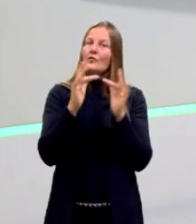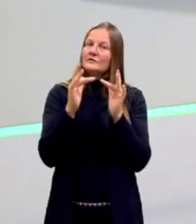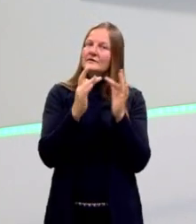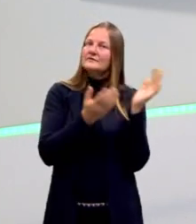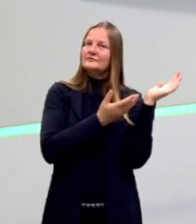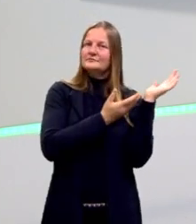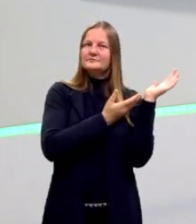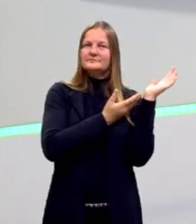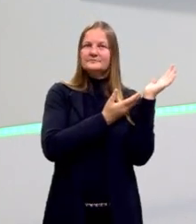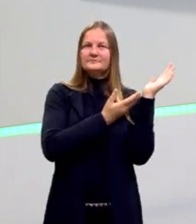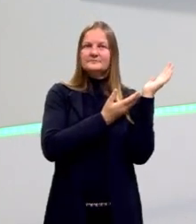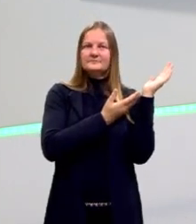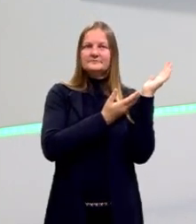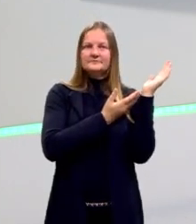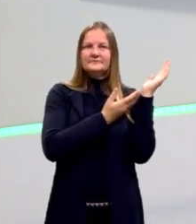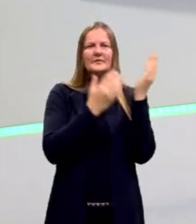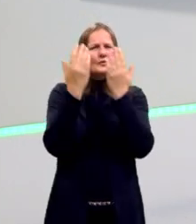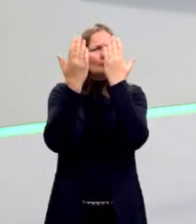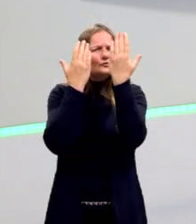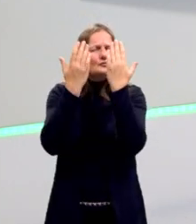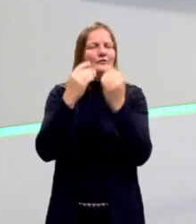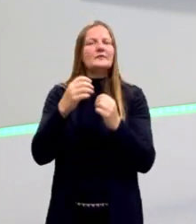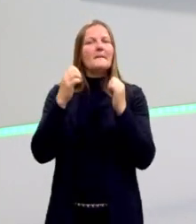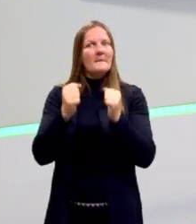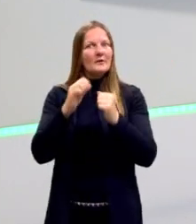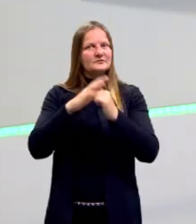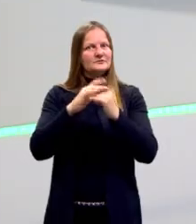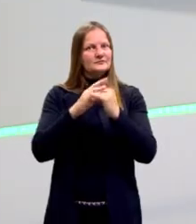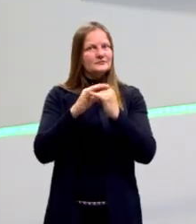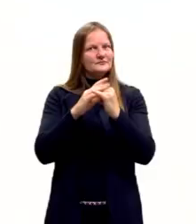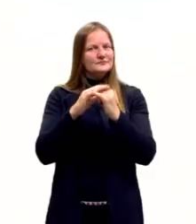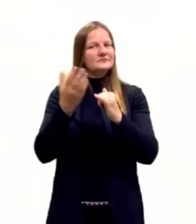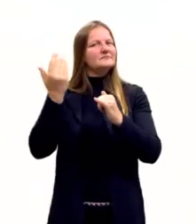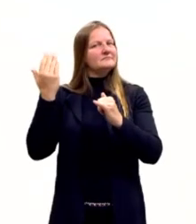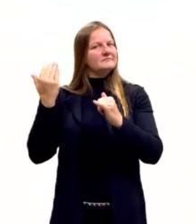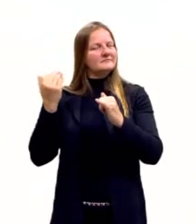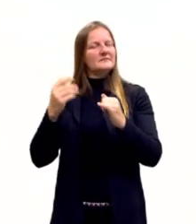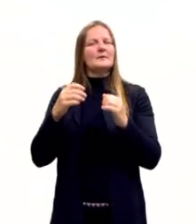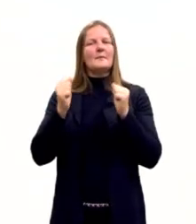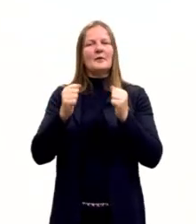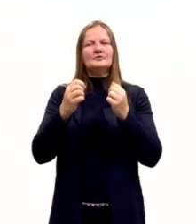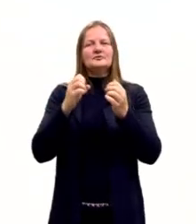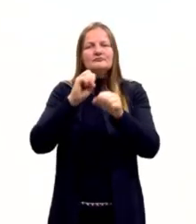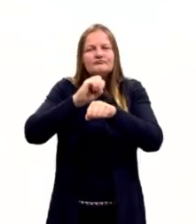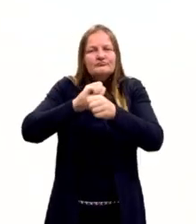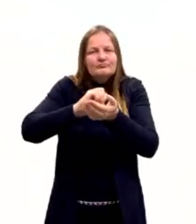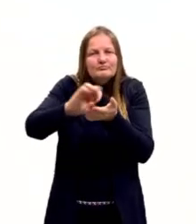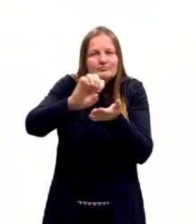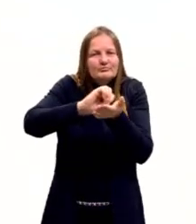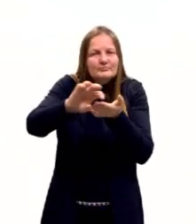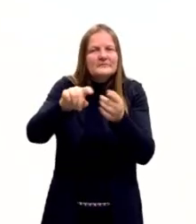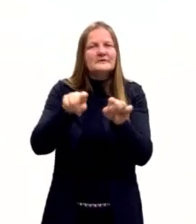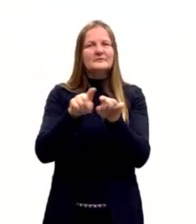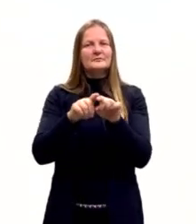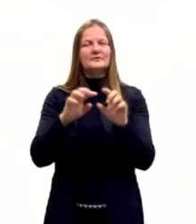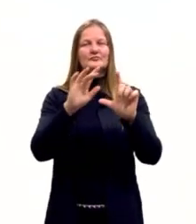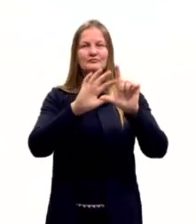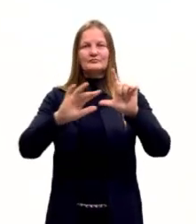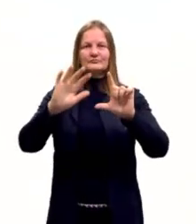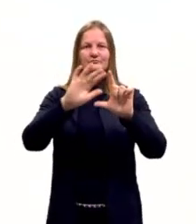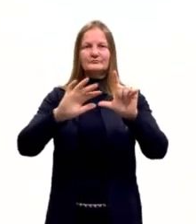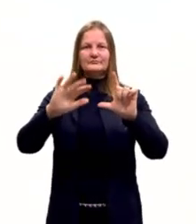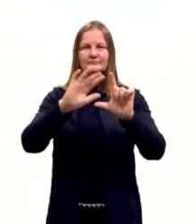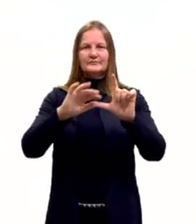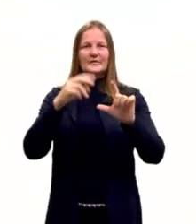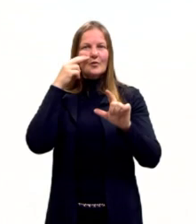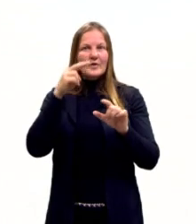quiserem tirar dúvidas ou assistir às aulas anteriores, vocês podem mandar mensagem e também ali no QR Code,